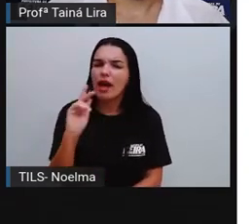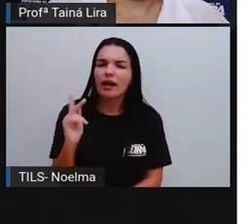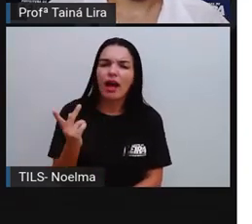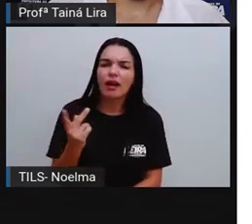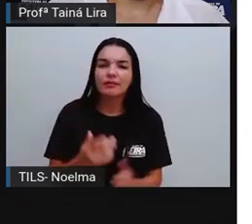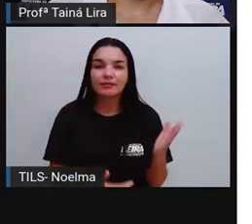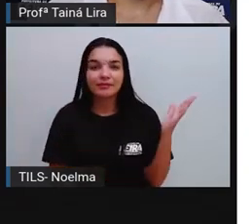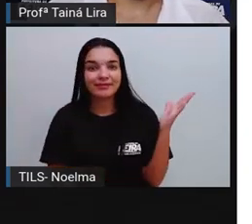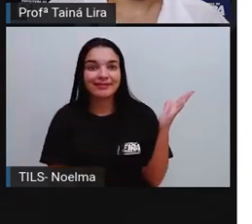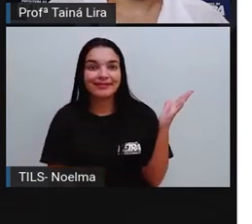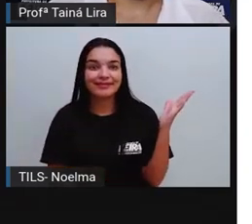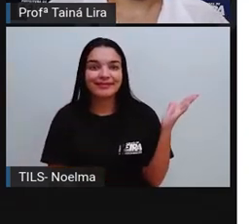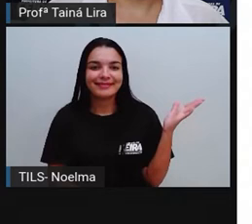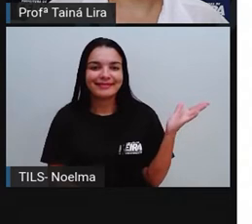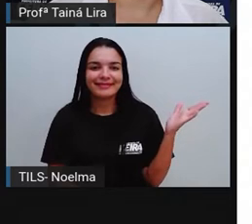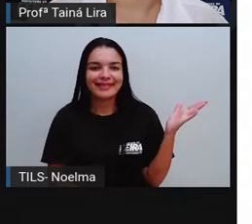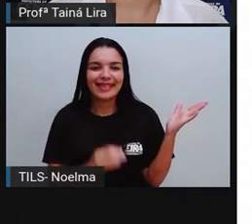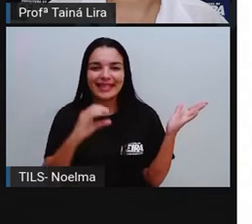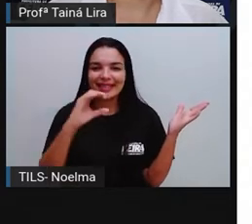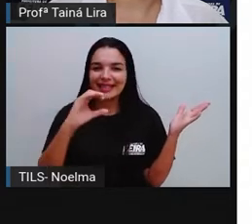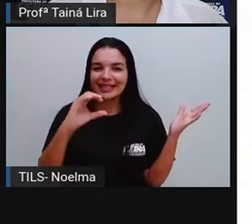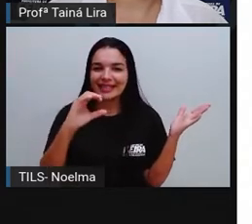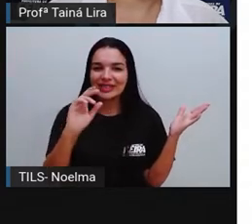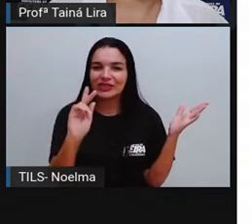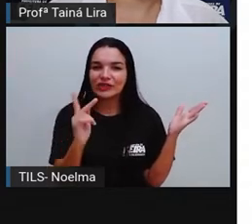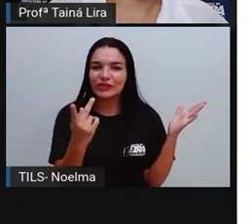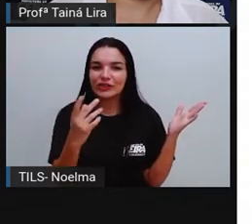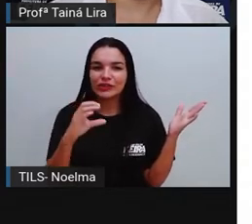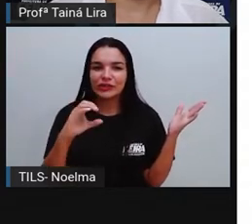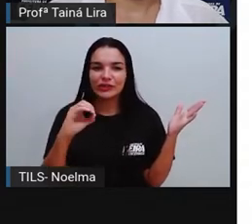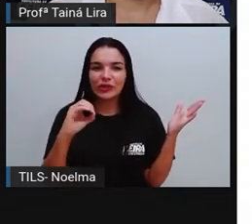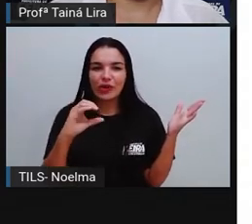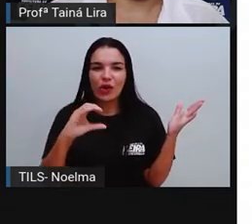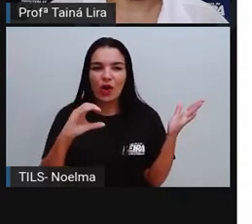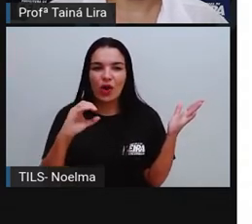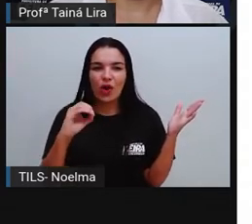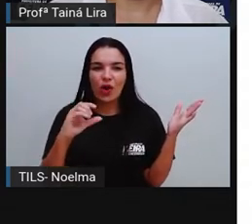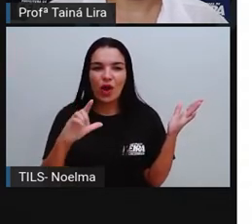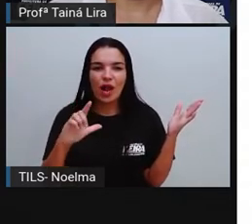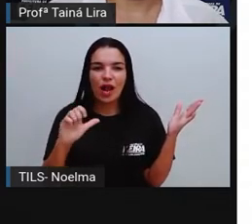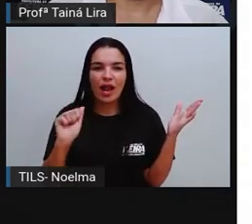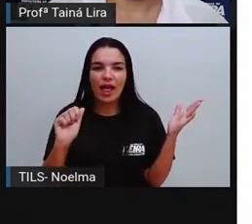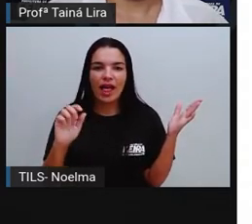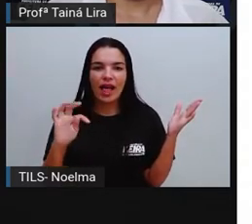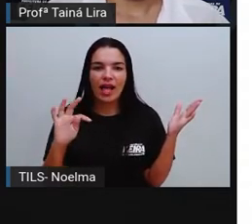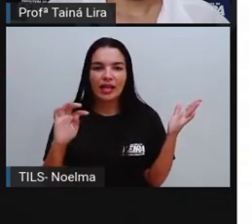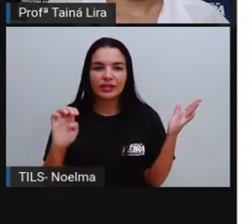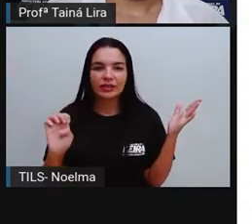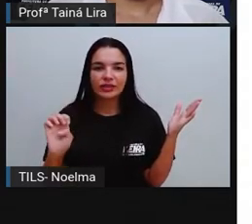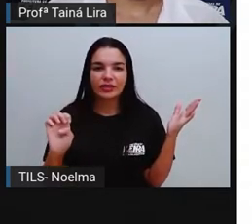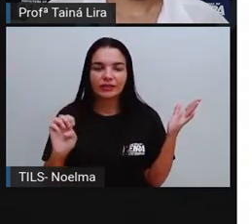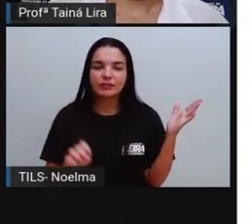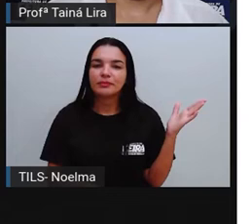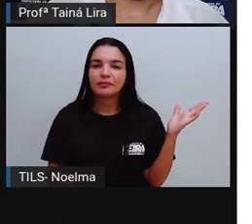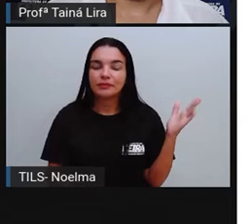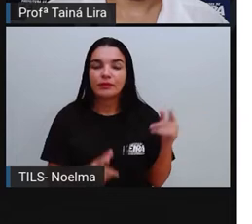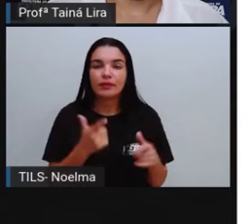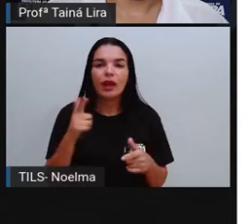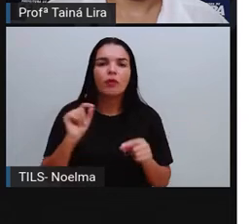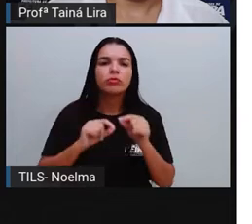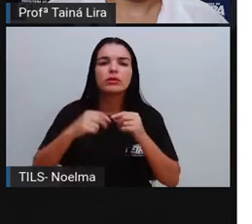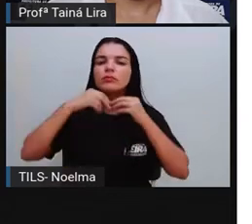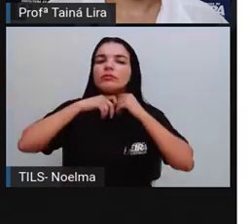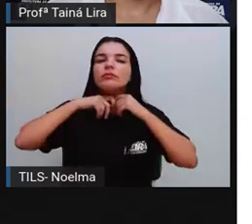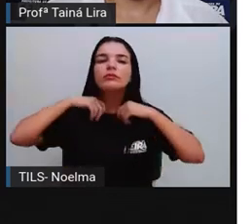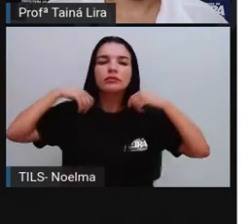Olha lá, Chocolate, É com CH, Tá? E esse aqui, Pro,